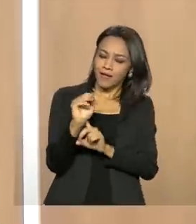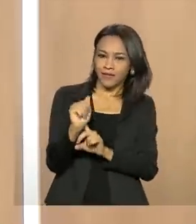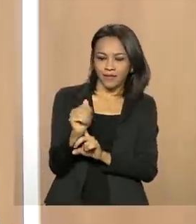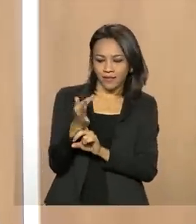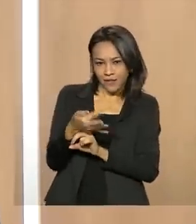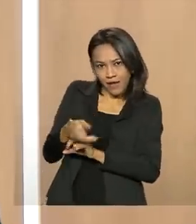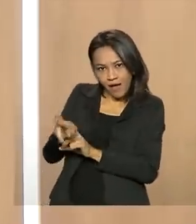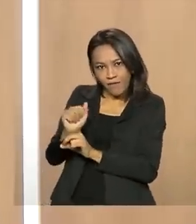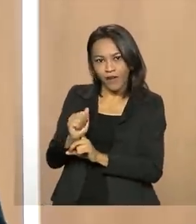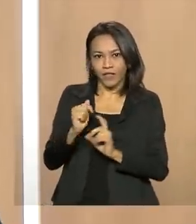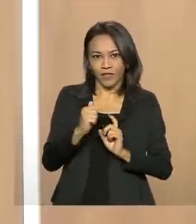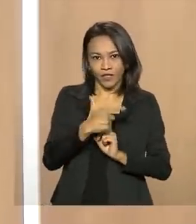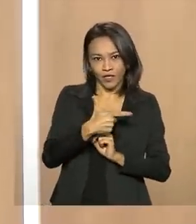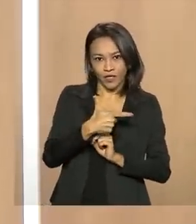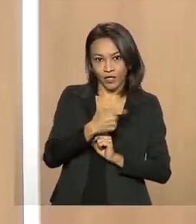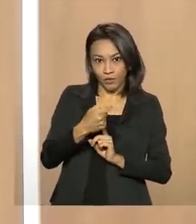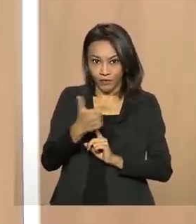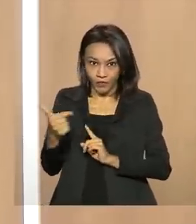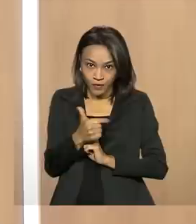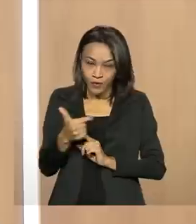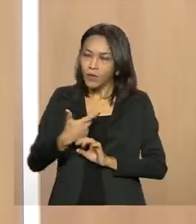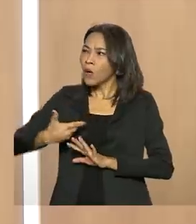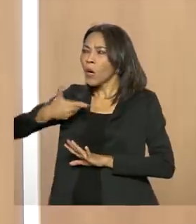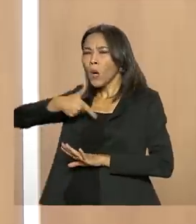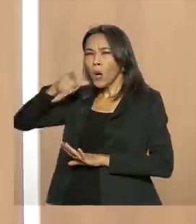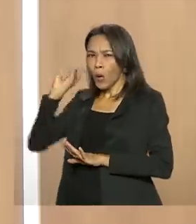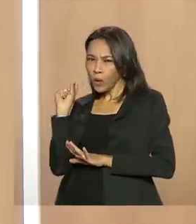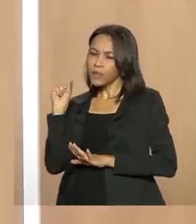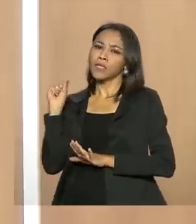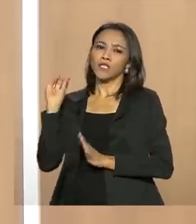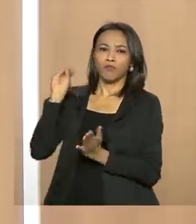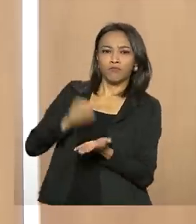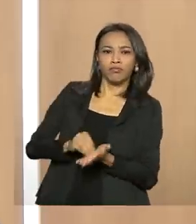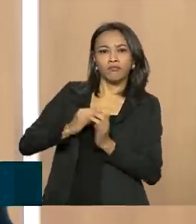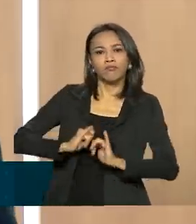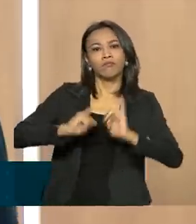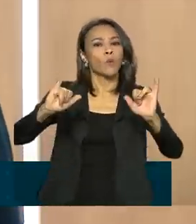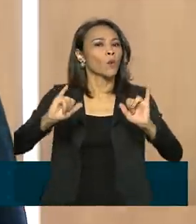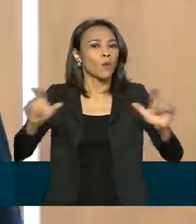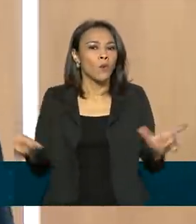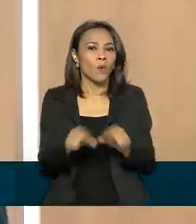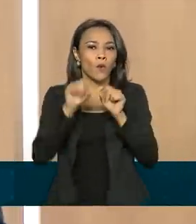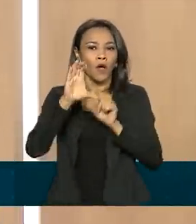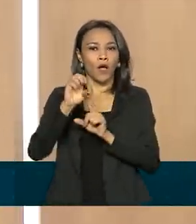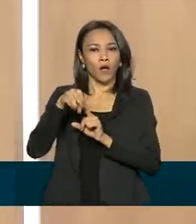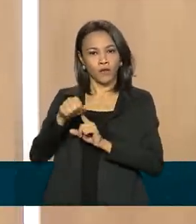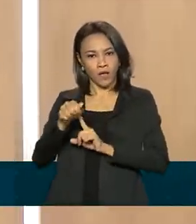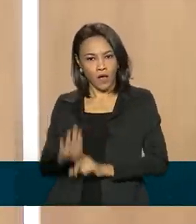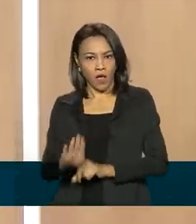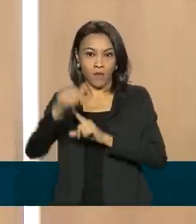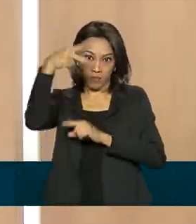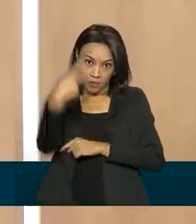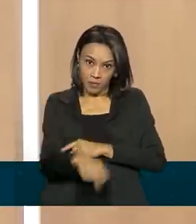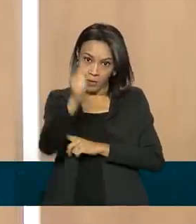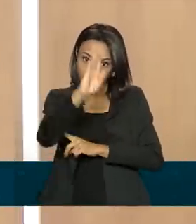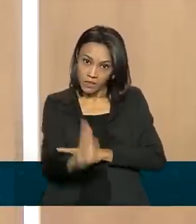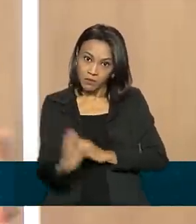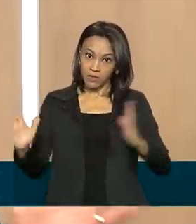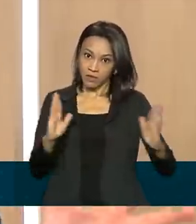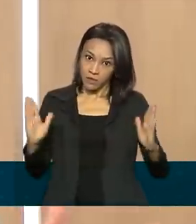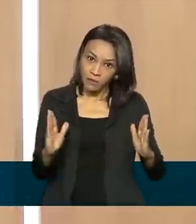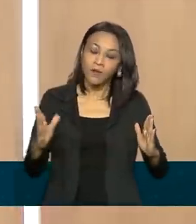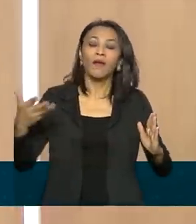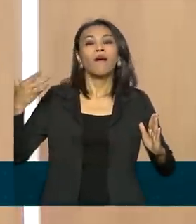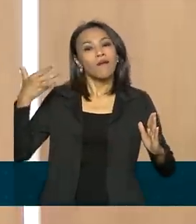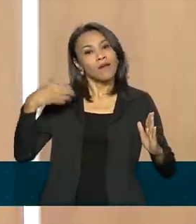de 2022. Ontem foi publicada uma nova estimativa da Conab para a safra de grãos no Brasil em 2022. E